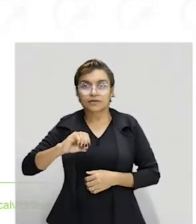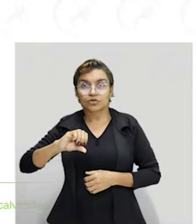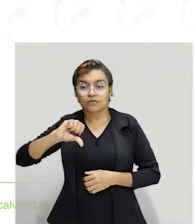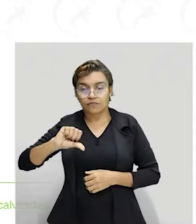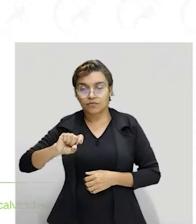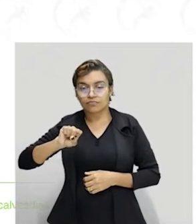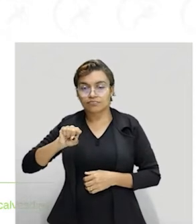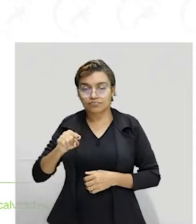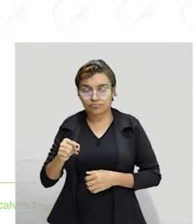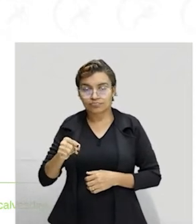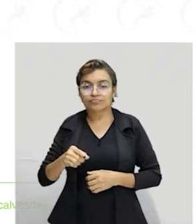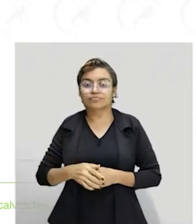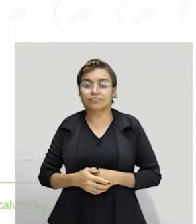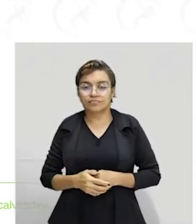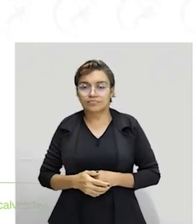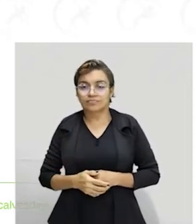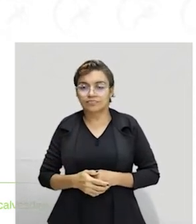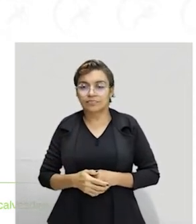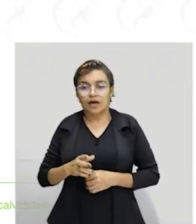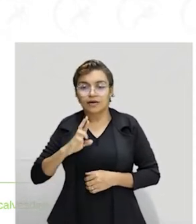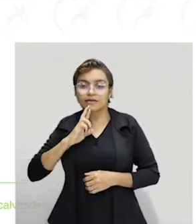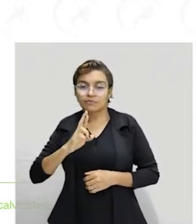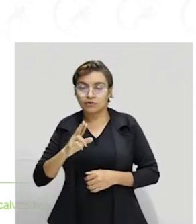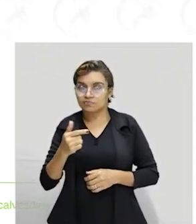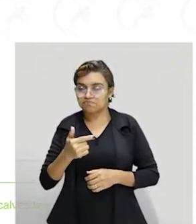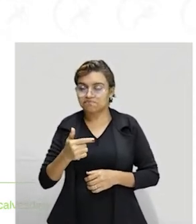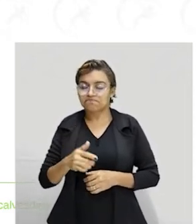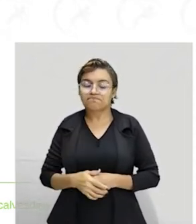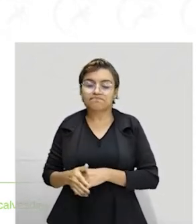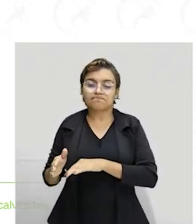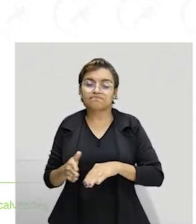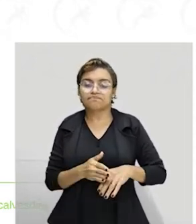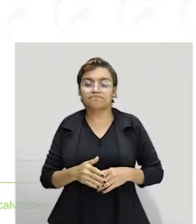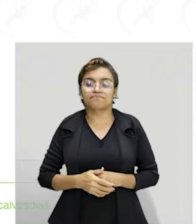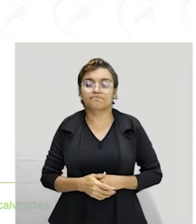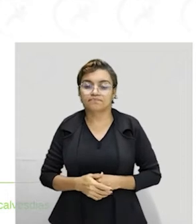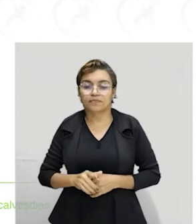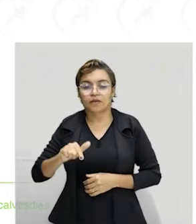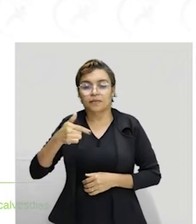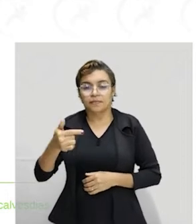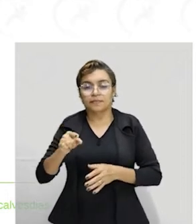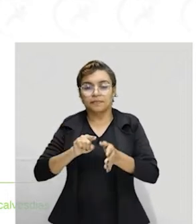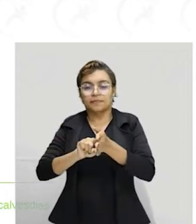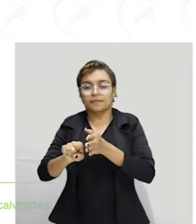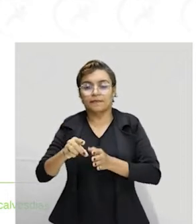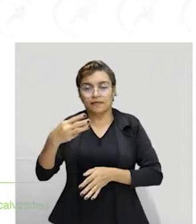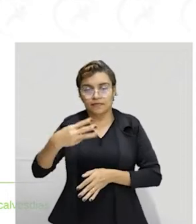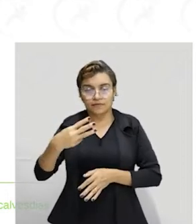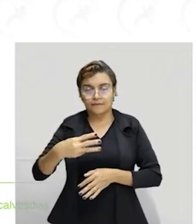Certinho? Então, essa foi a resposta para a nossa segunda questão. Passemos agora para a terceira questão.